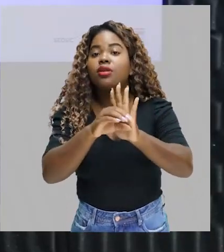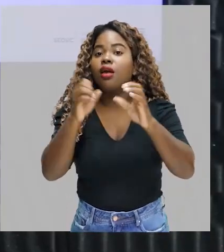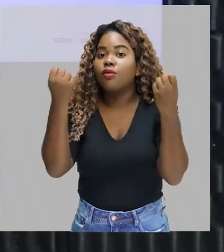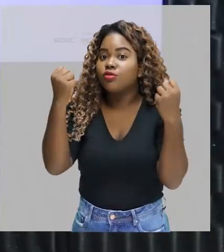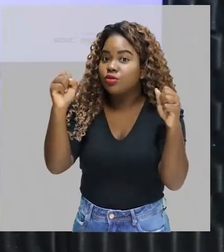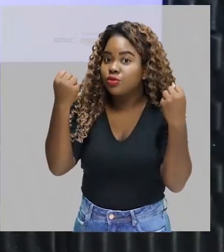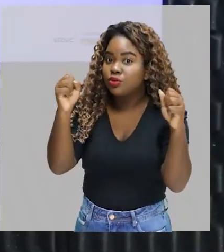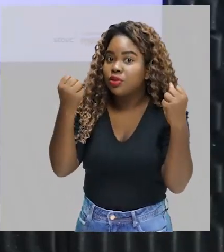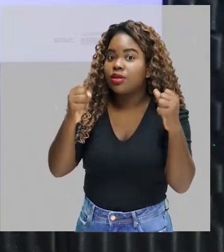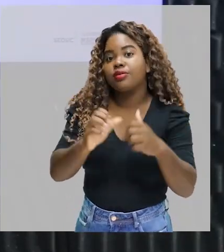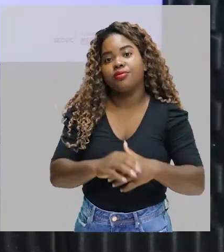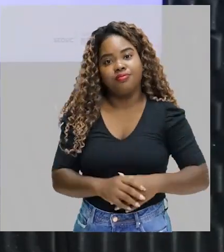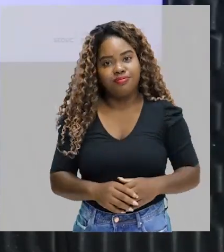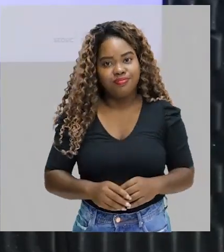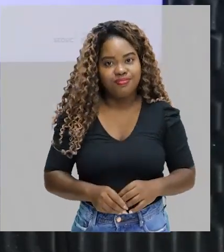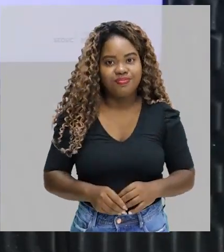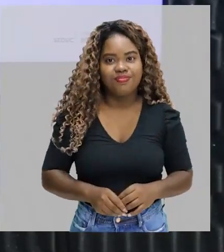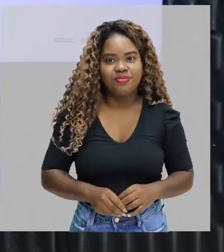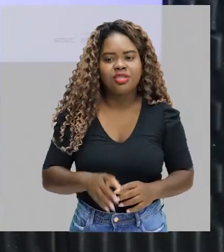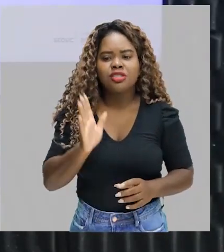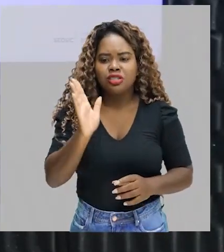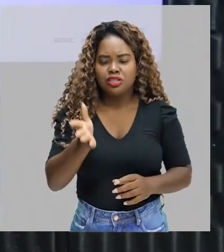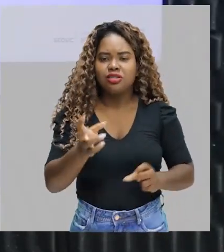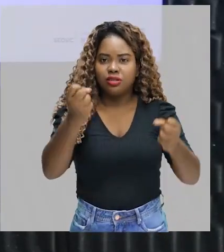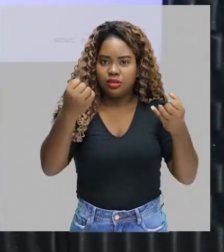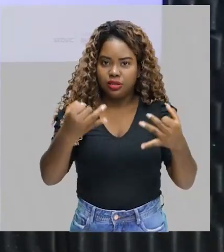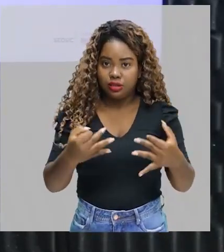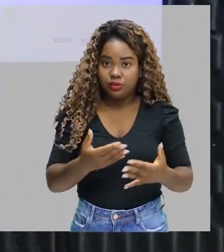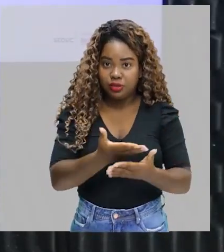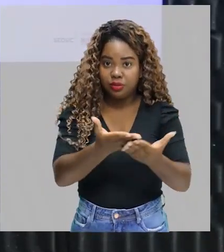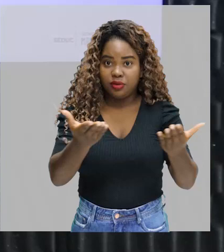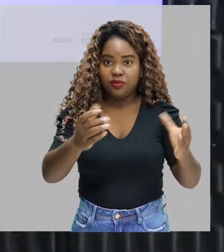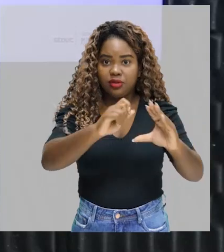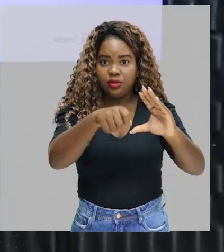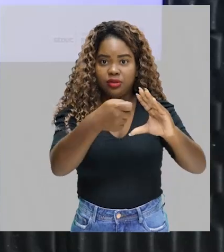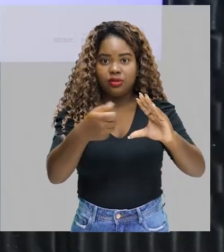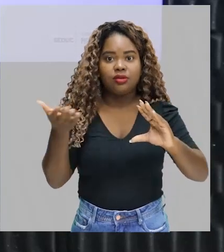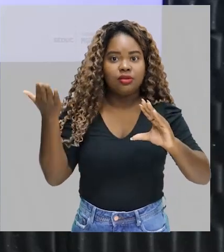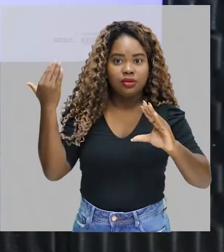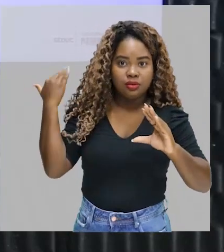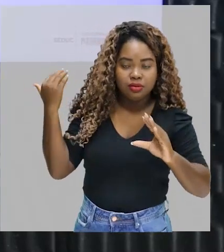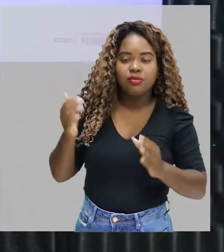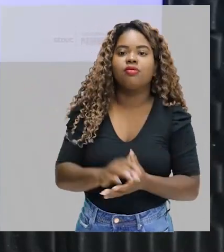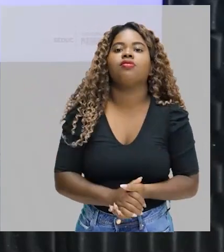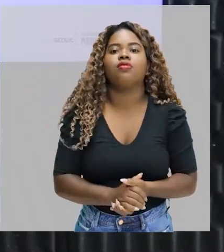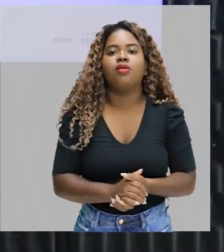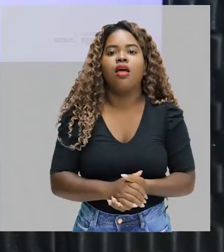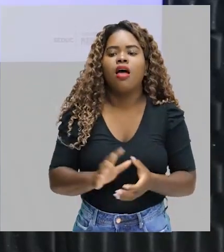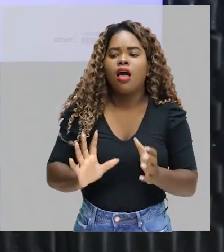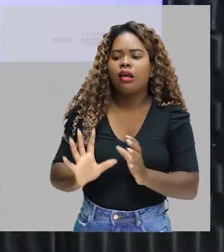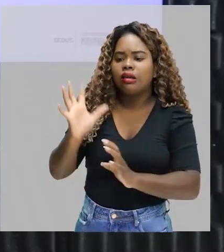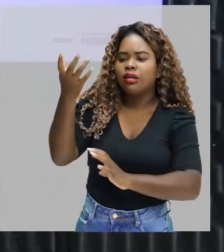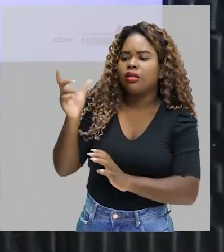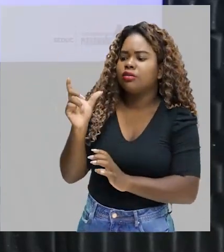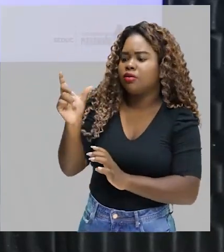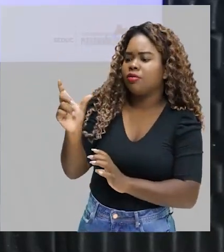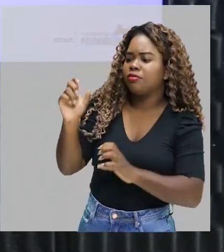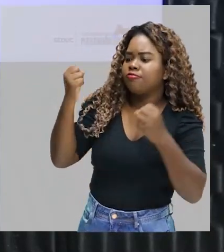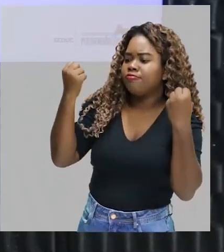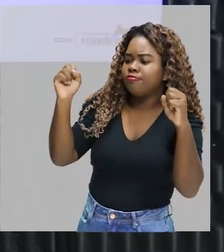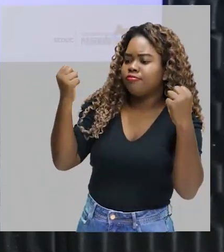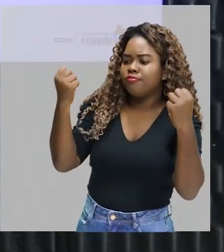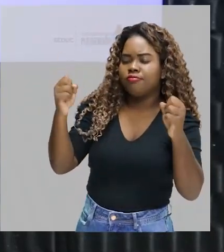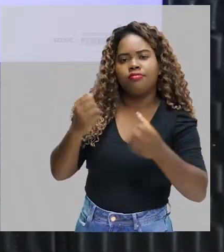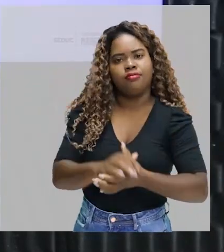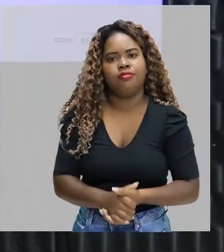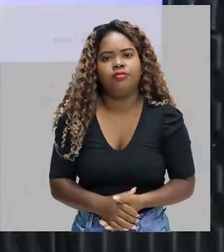que nós estamos trabalhando. Nós já estudamos a origem da educação física, eu já trouxe uma aula aqui que eu conceituei para